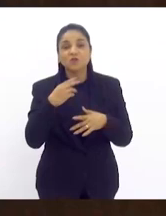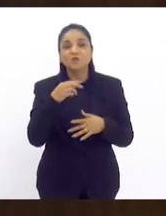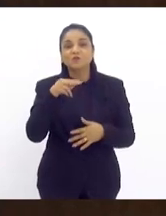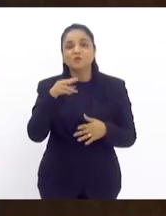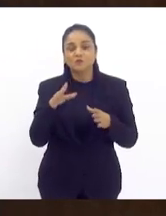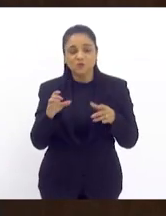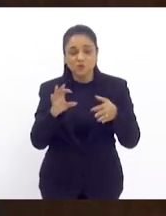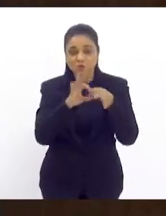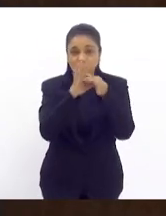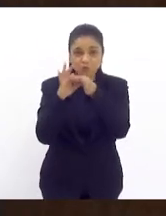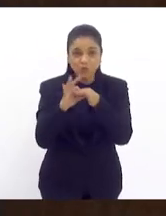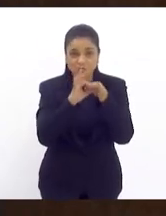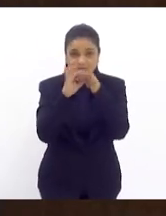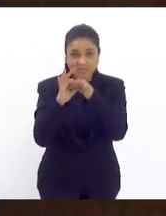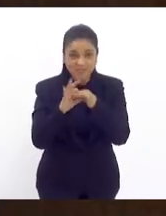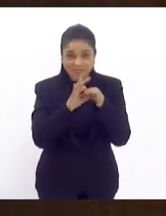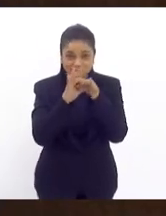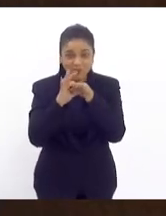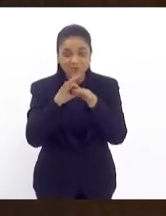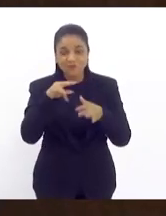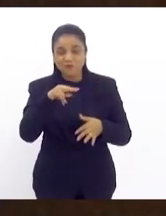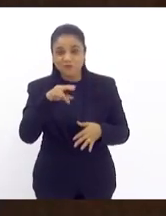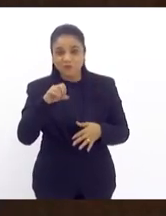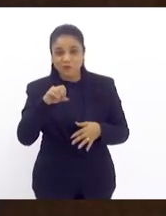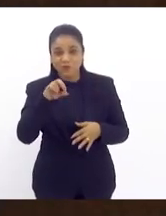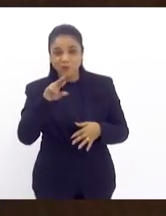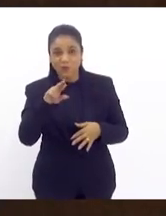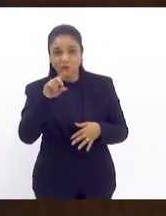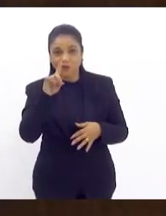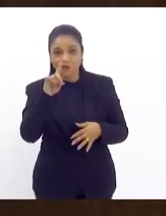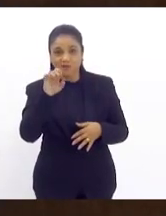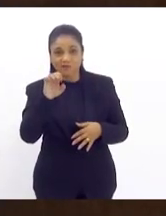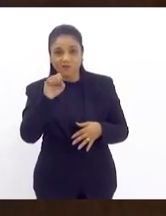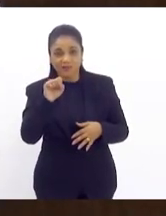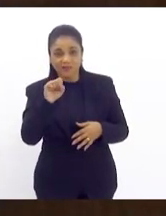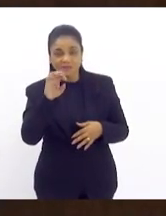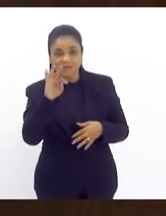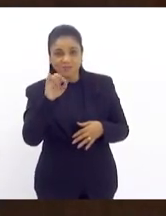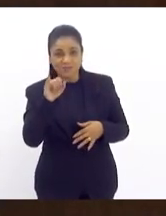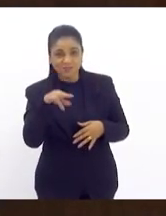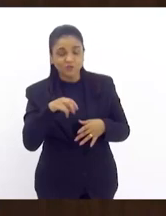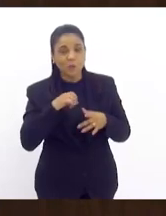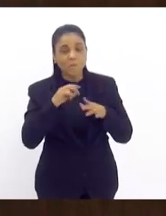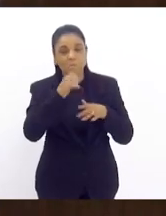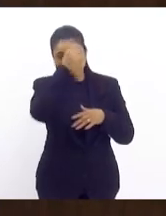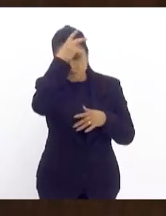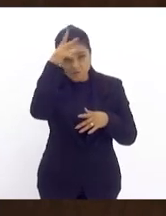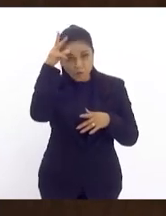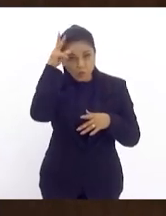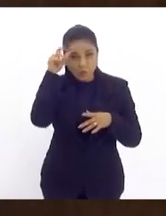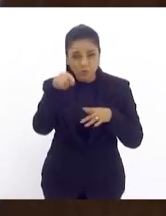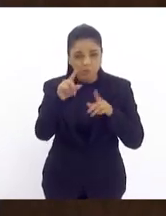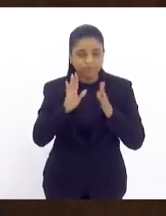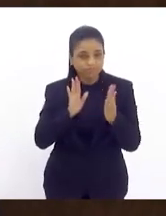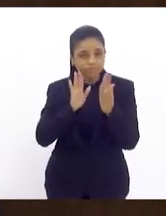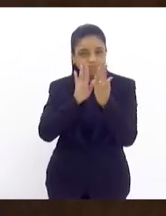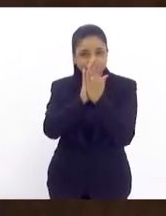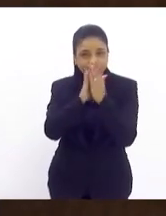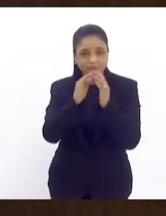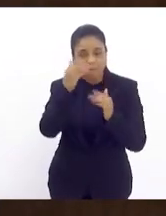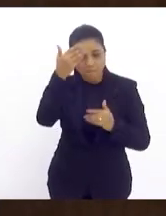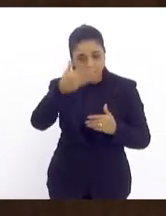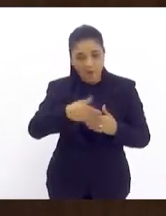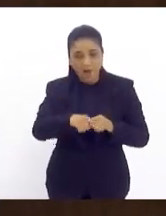uniram, presidente, e foram para a porta da prefeitura protestar, e, graças a Deus, foi